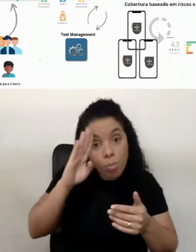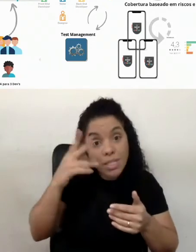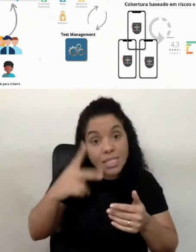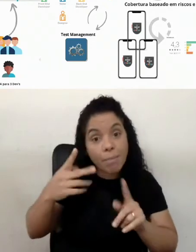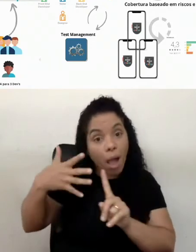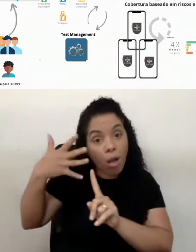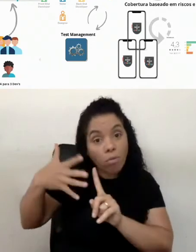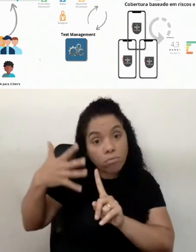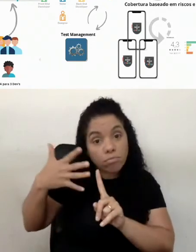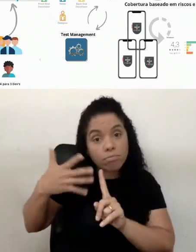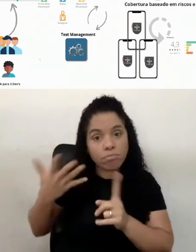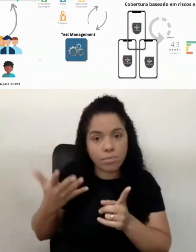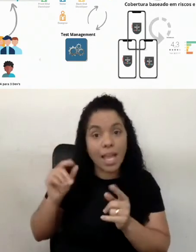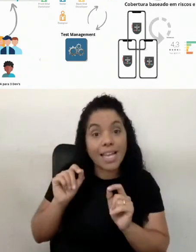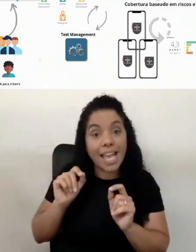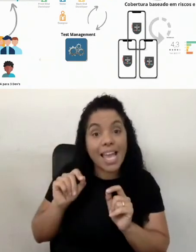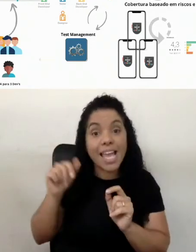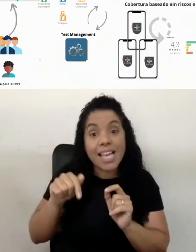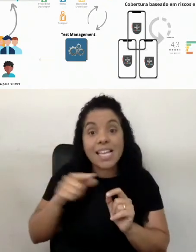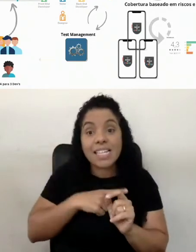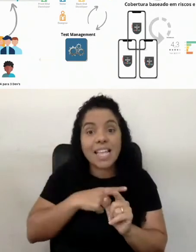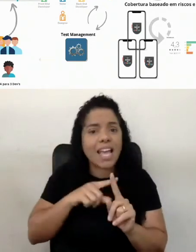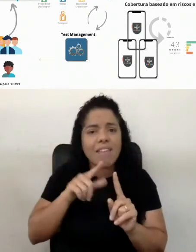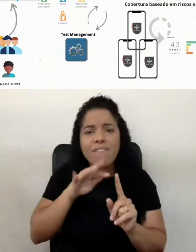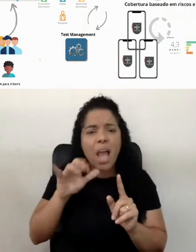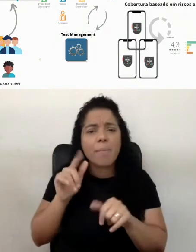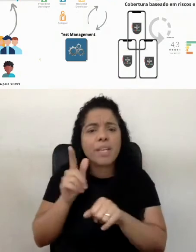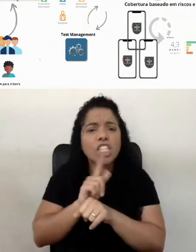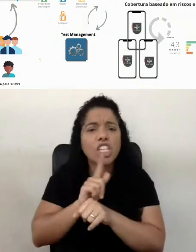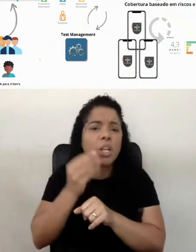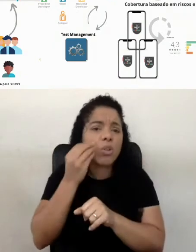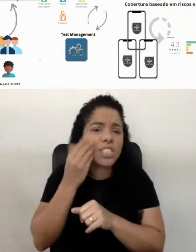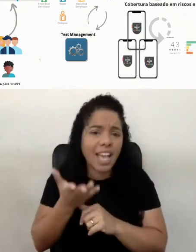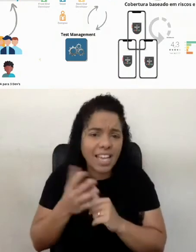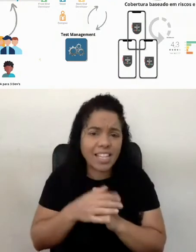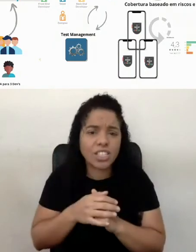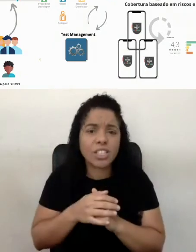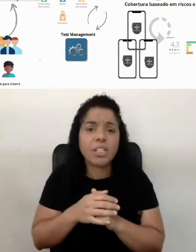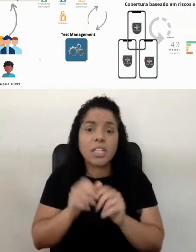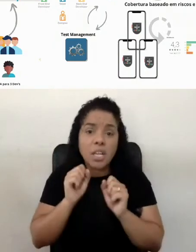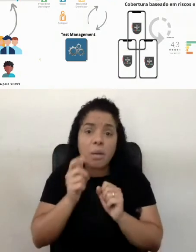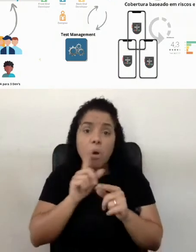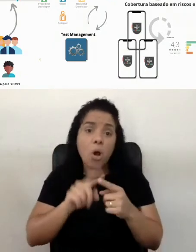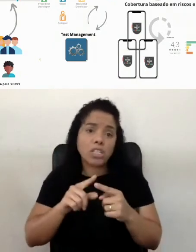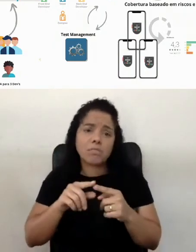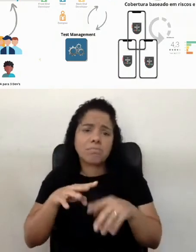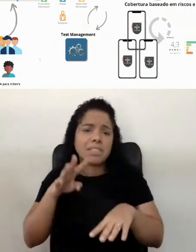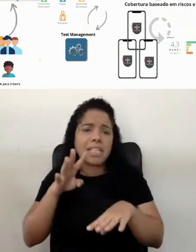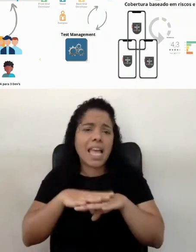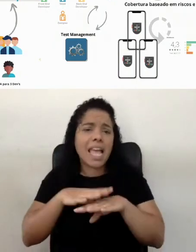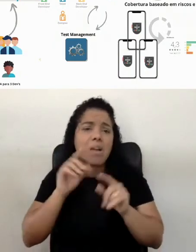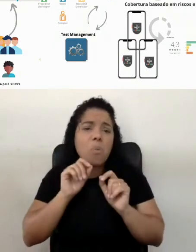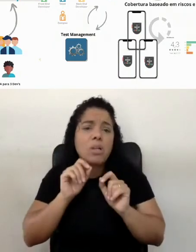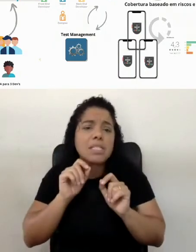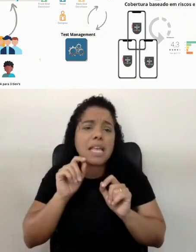não é ficar dando nome de ferramentas, tá? Mas, por exemplo, aqui tem uma ferramenta de gestão de caso de teste, tá? Ou seja, até ser um Excel, mas uma ferramenta que